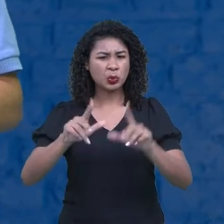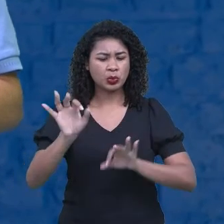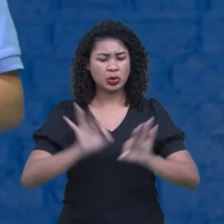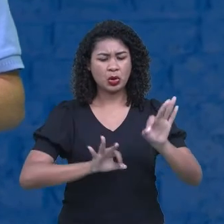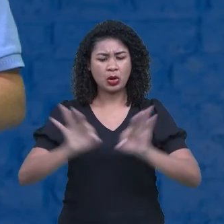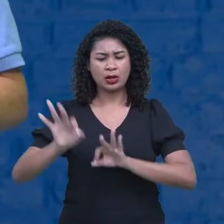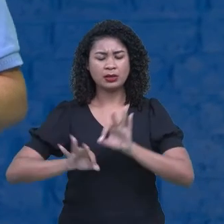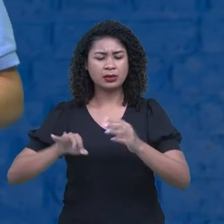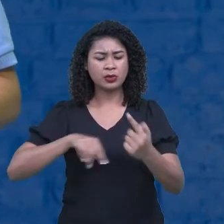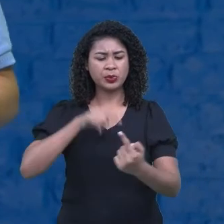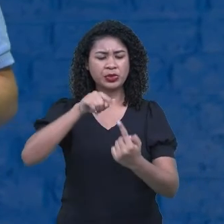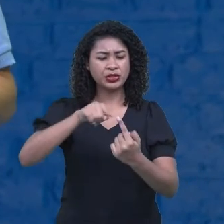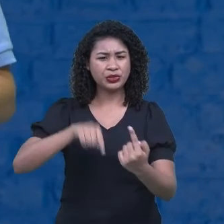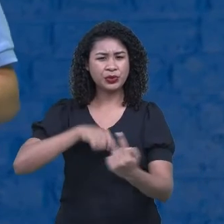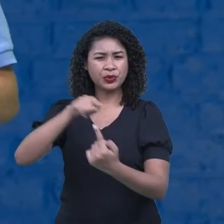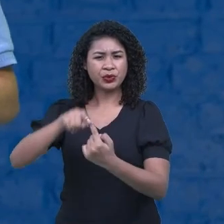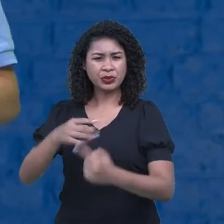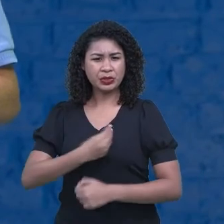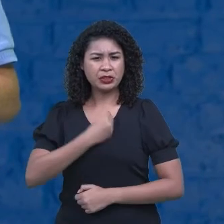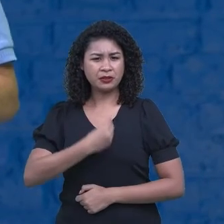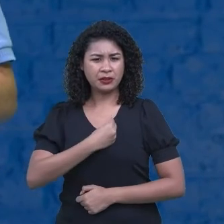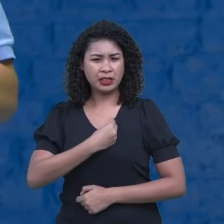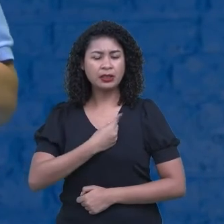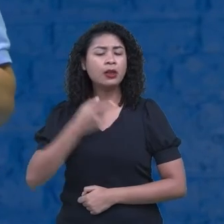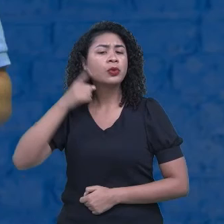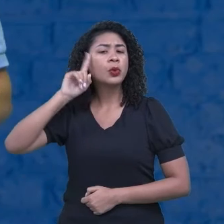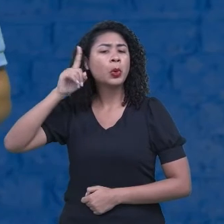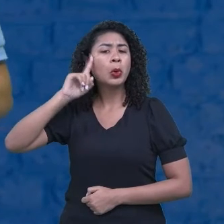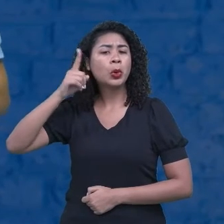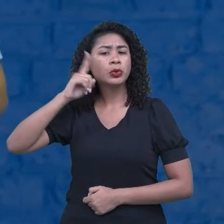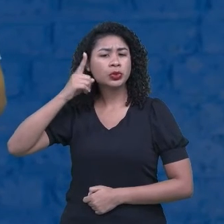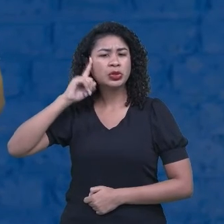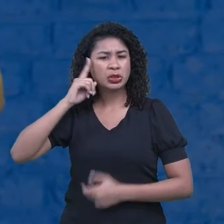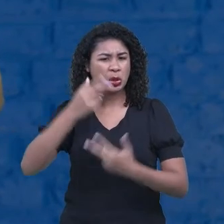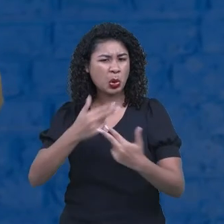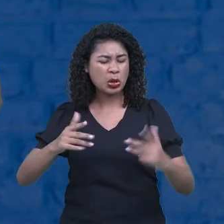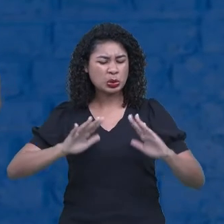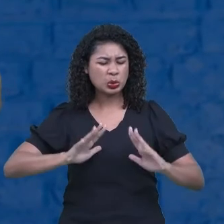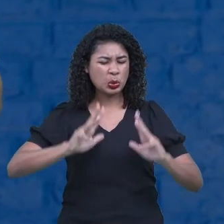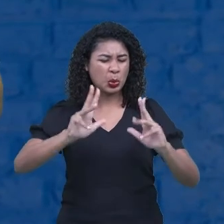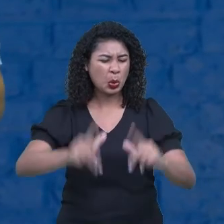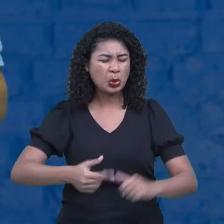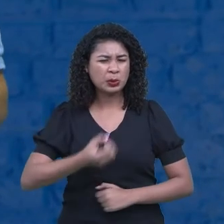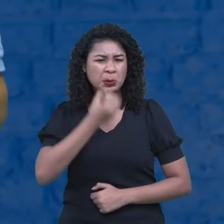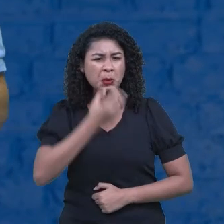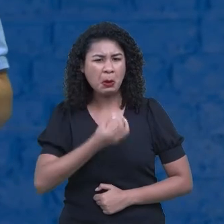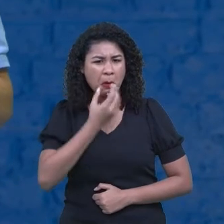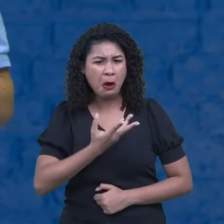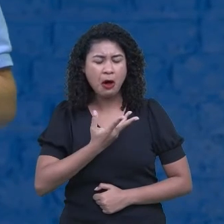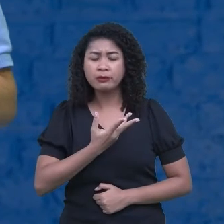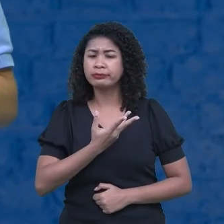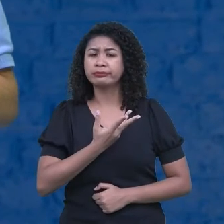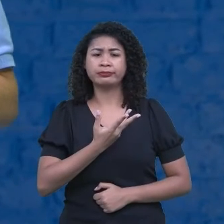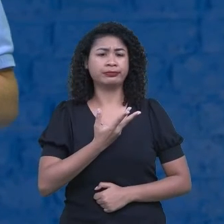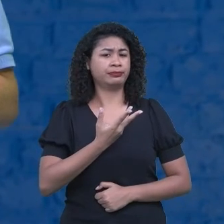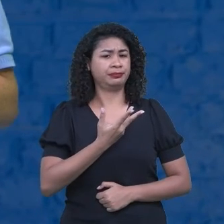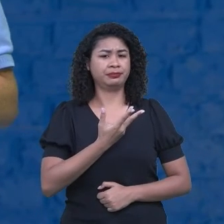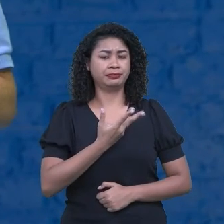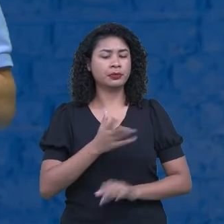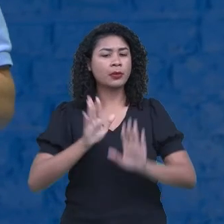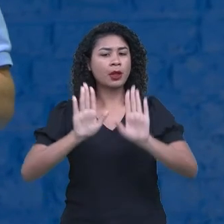dia a dia, mas elas são necessárias. E eu coloco um grande exemplo, a questão da leitura.